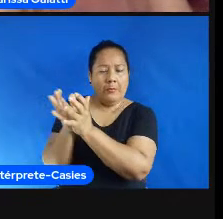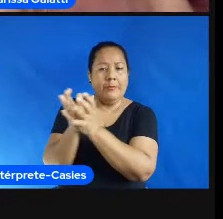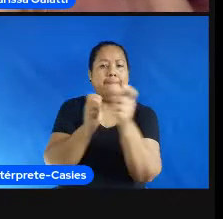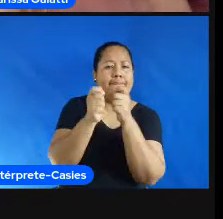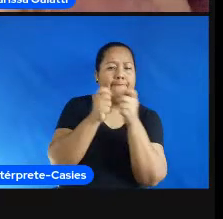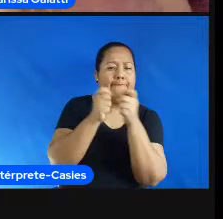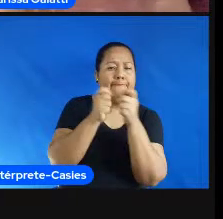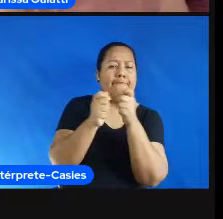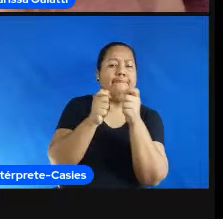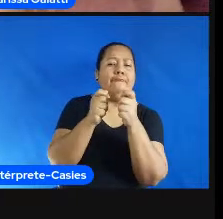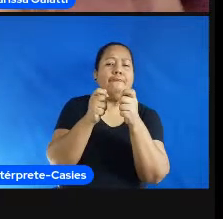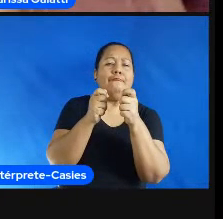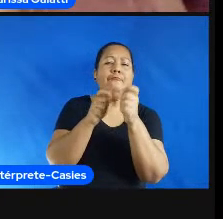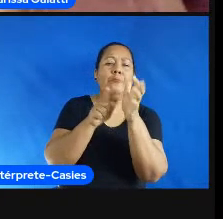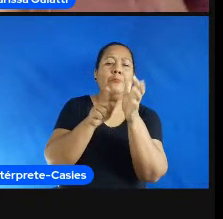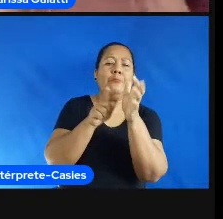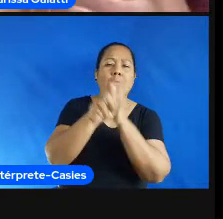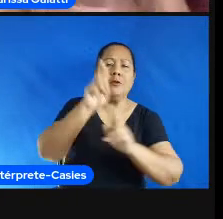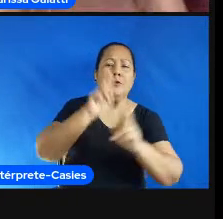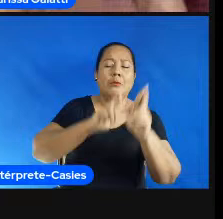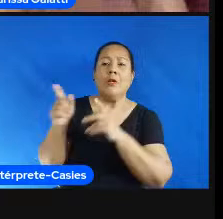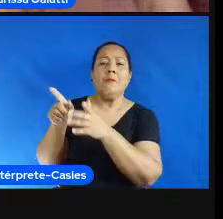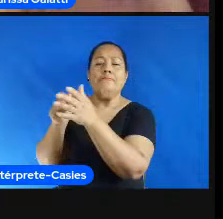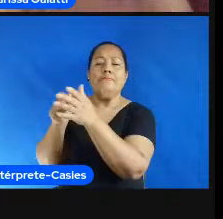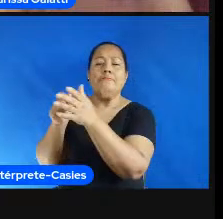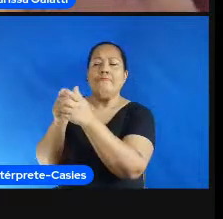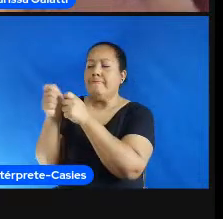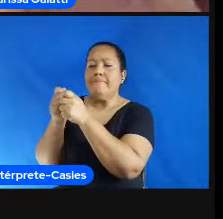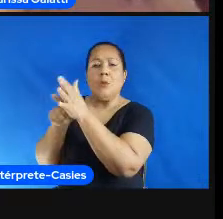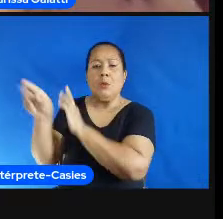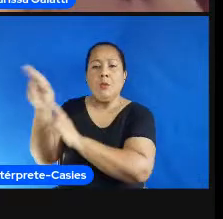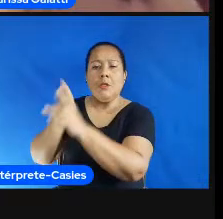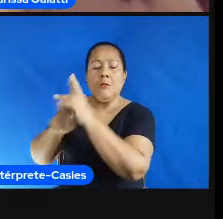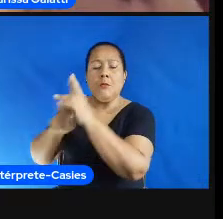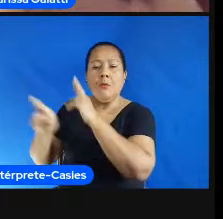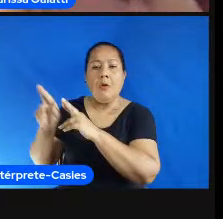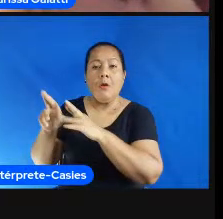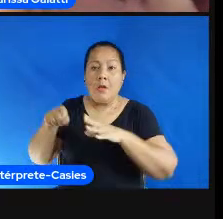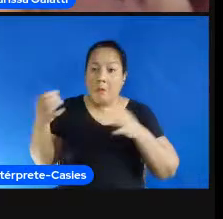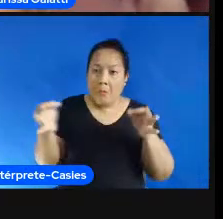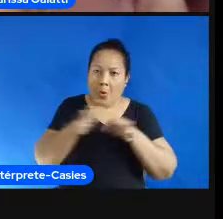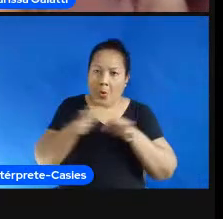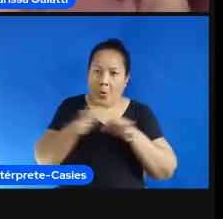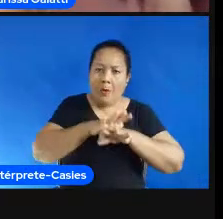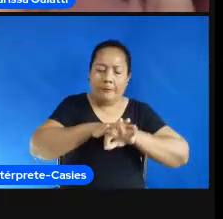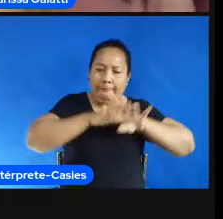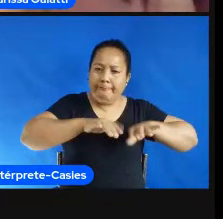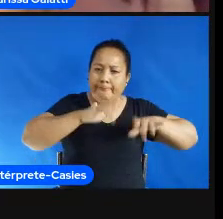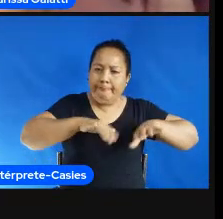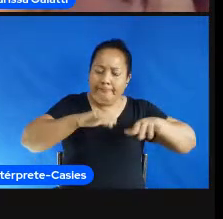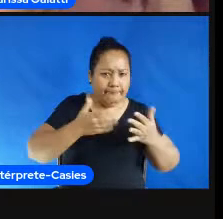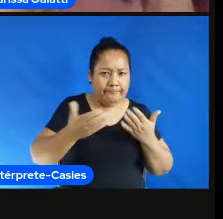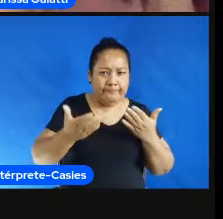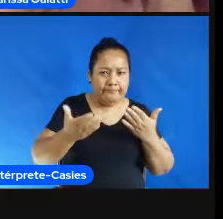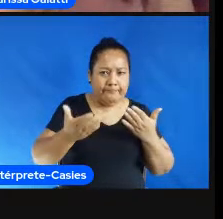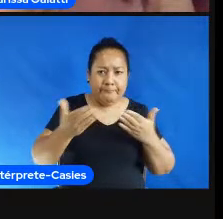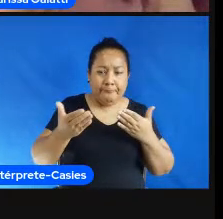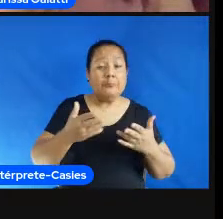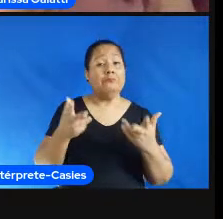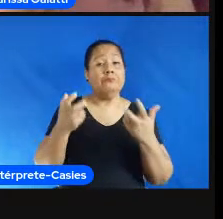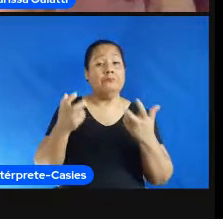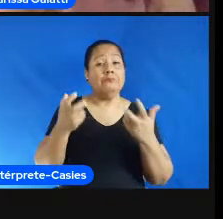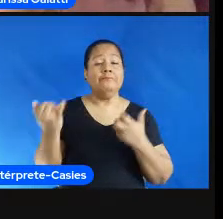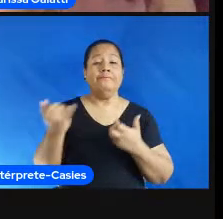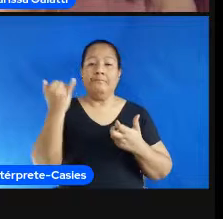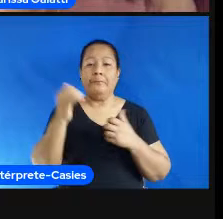gerar efeitos positivos aprendizagens né de elementos do esporte que podem ser também vivenciados experenciados